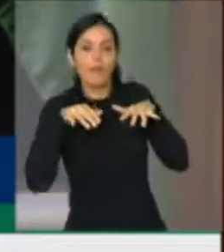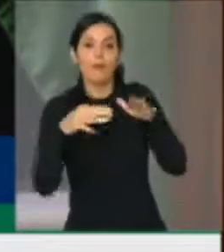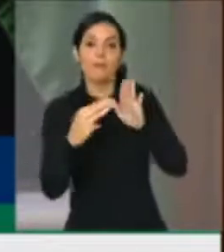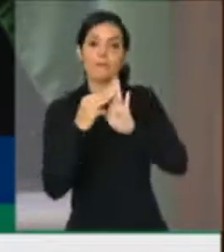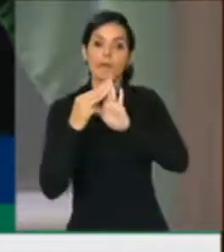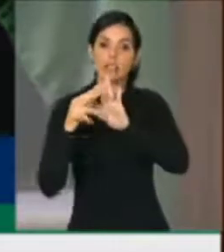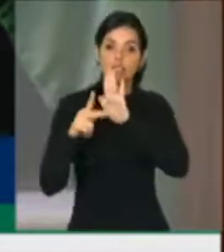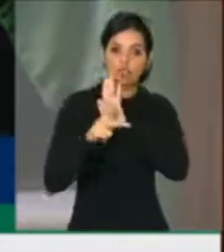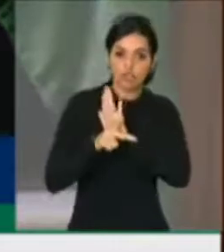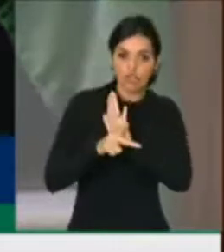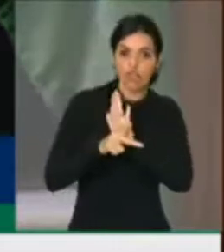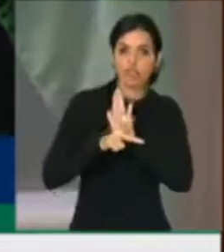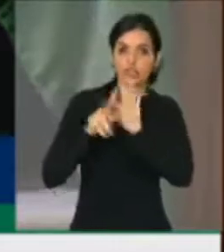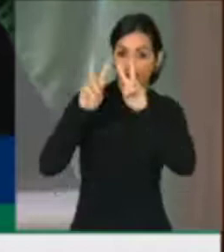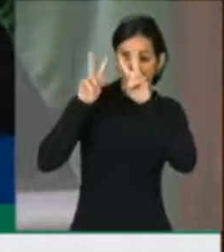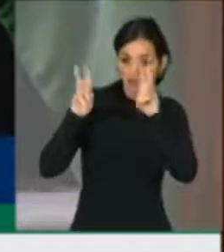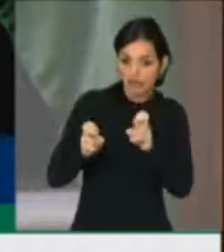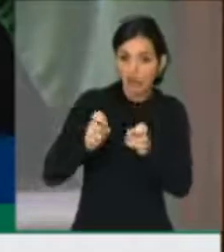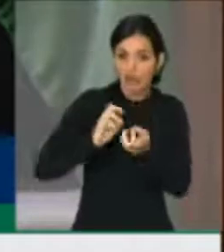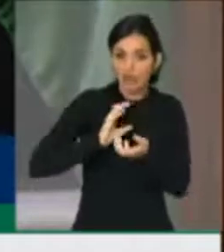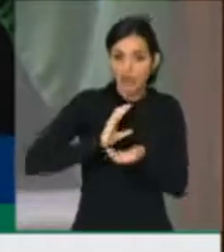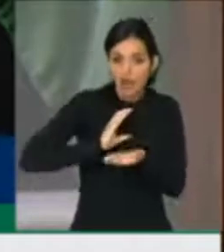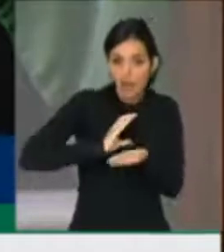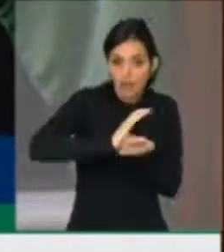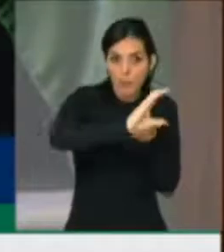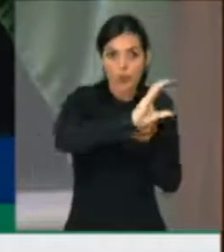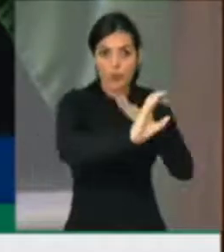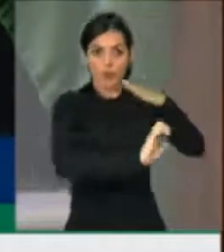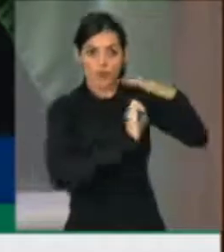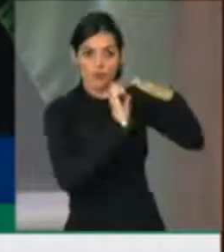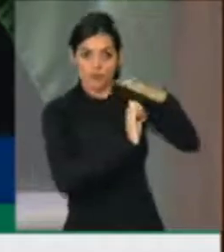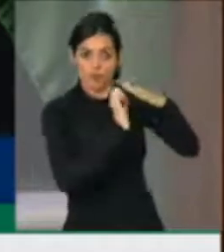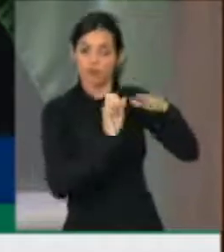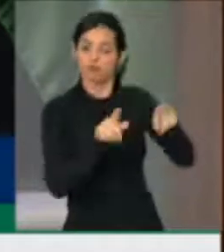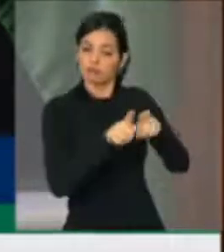provisórias que tratam do apoio às empresas. Muito obrigado, senhor.